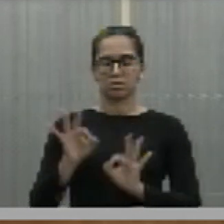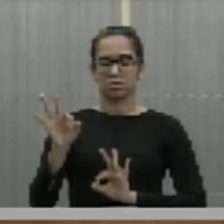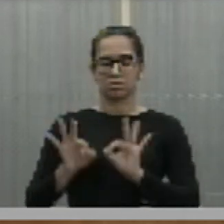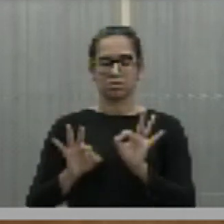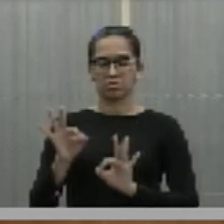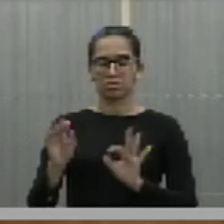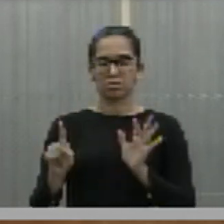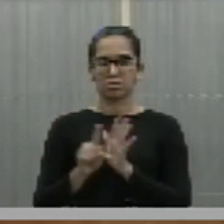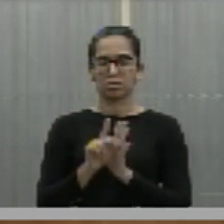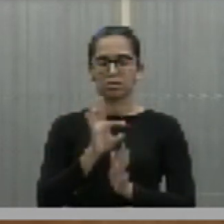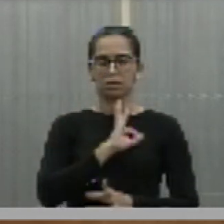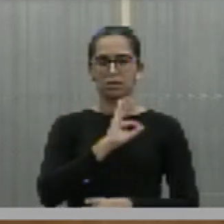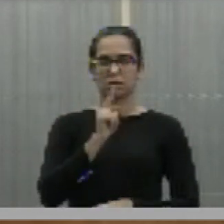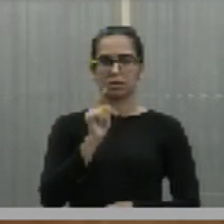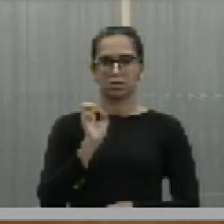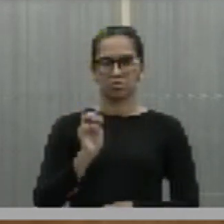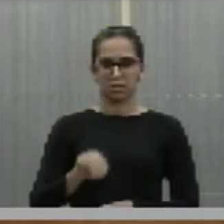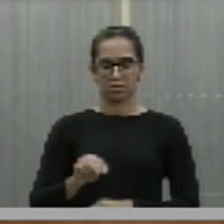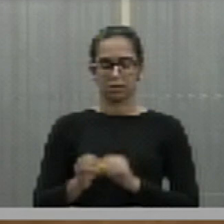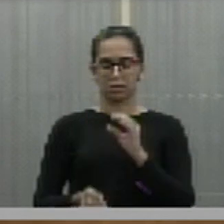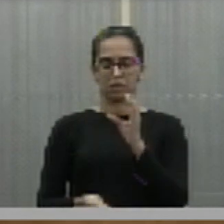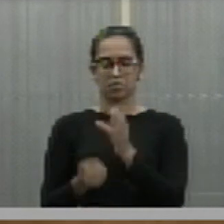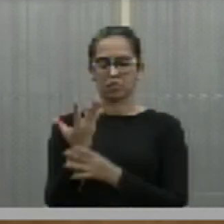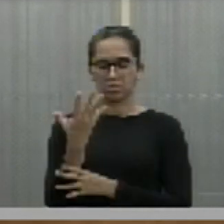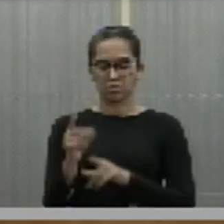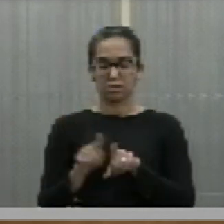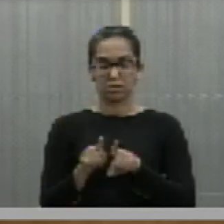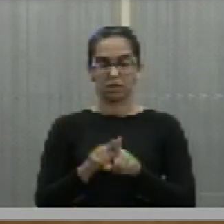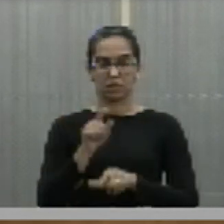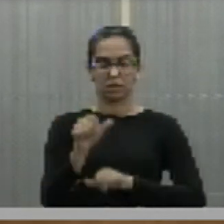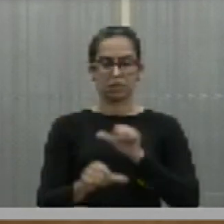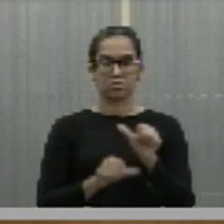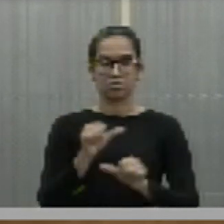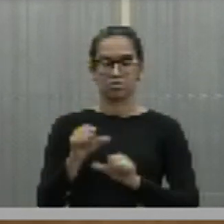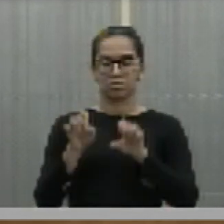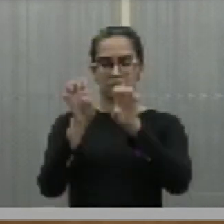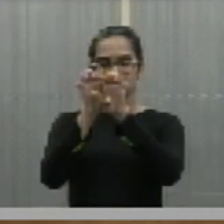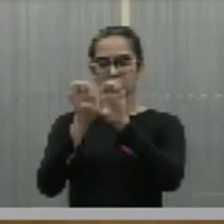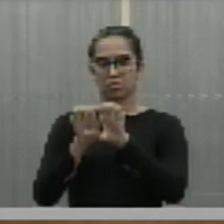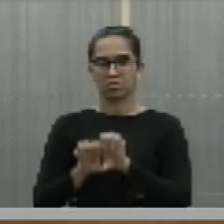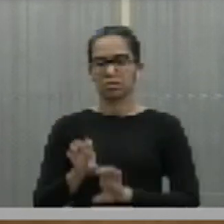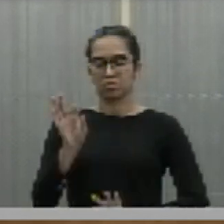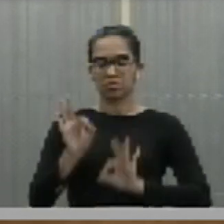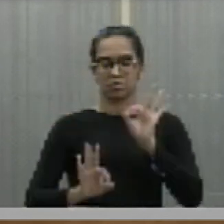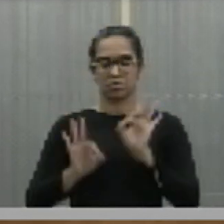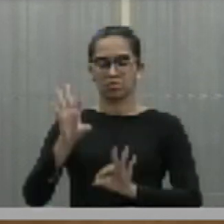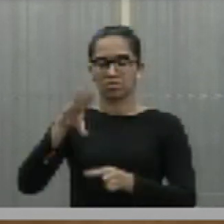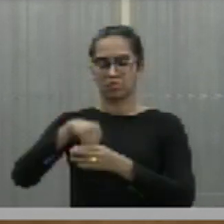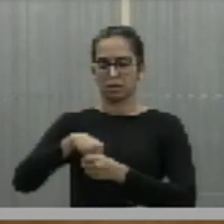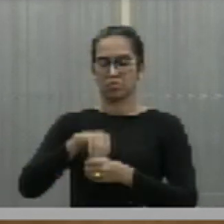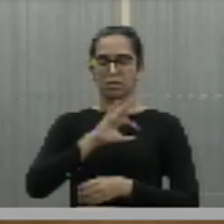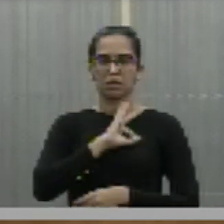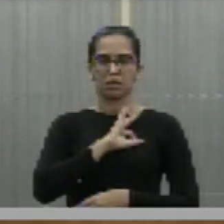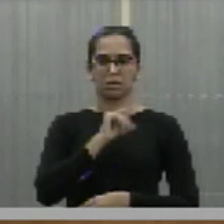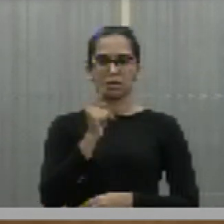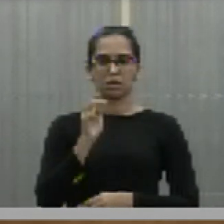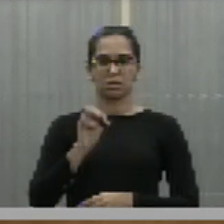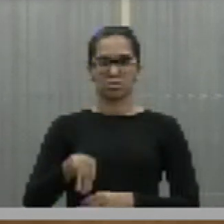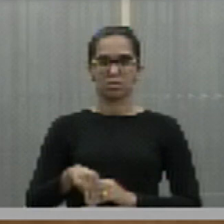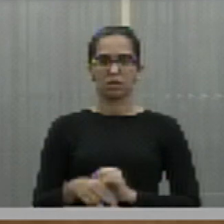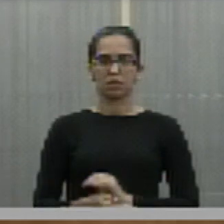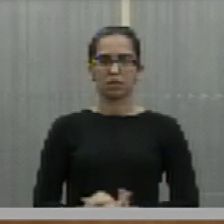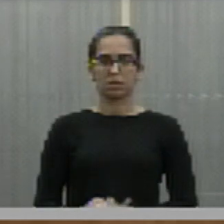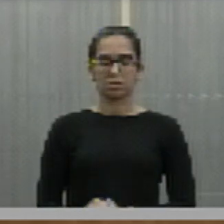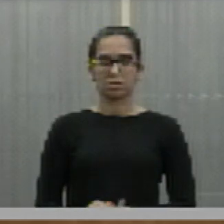Polícia Militar, para dispor sobre a criação e transformação na estrutura organizacional da Polícia Militar do Estado do